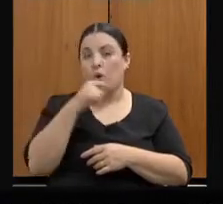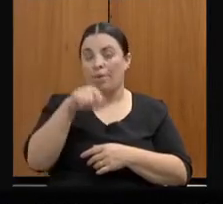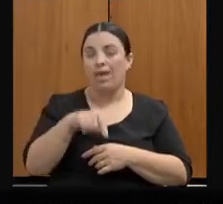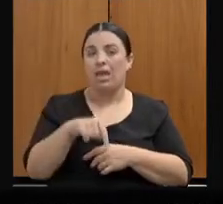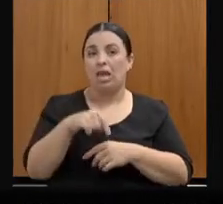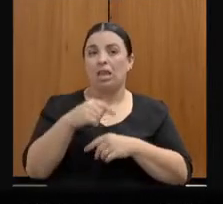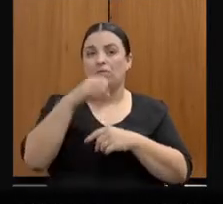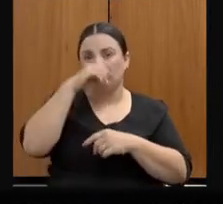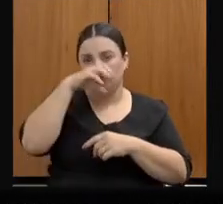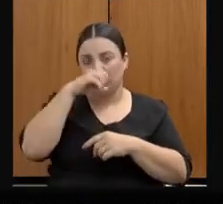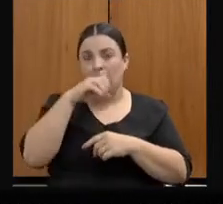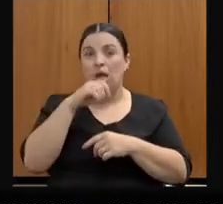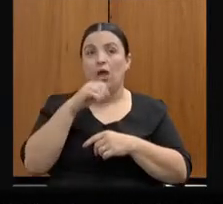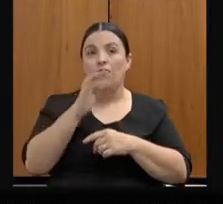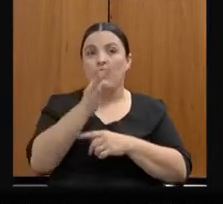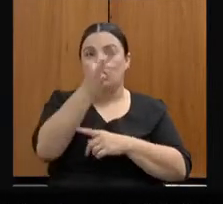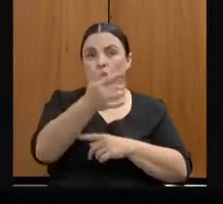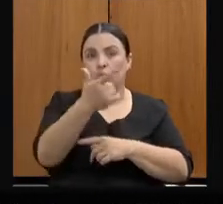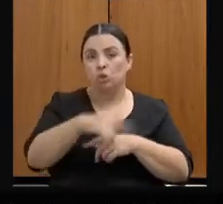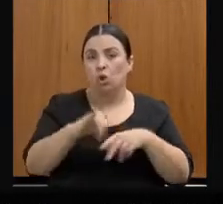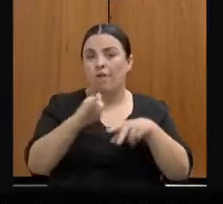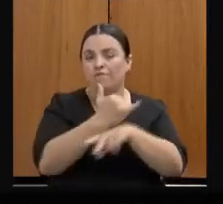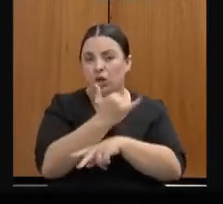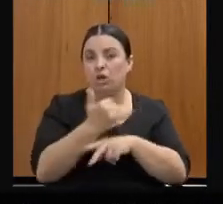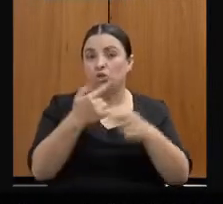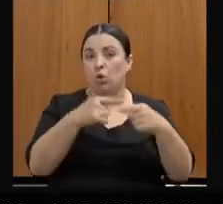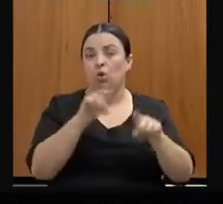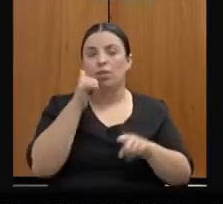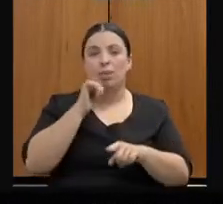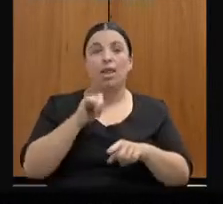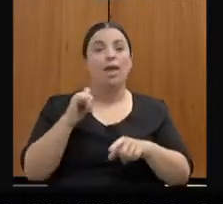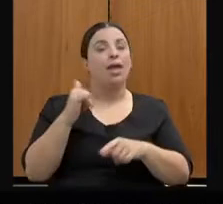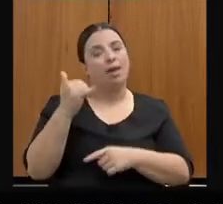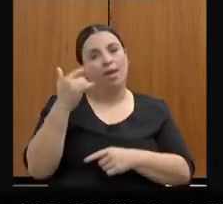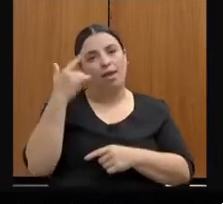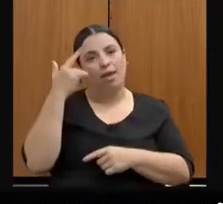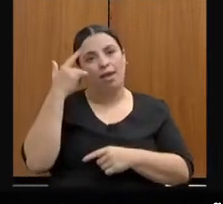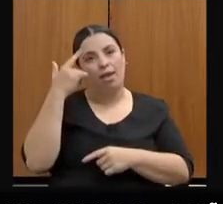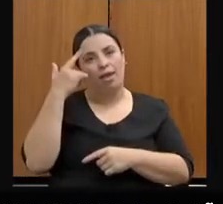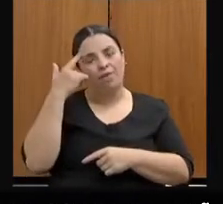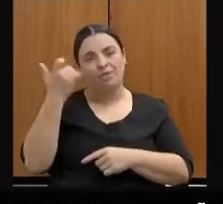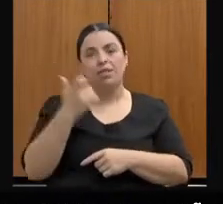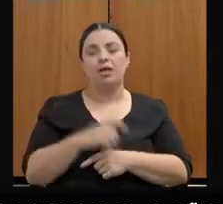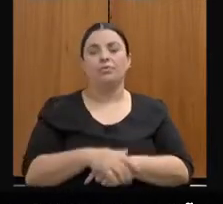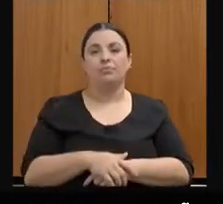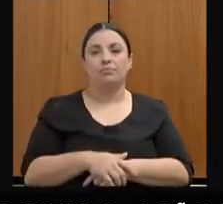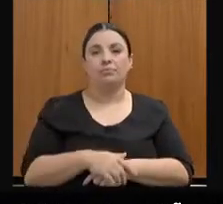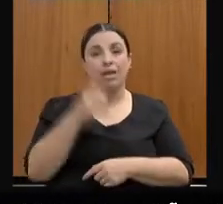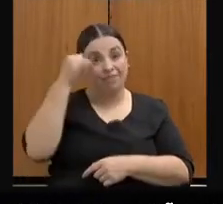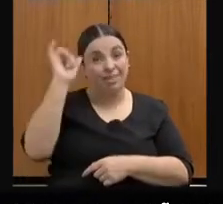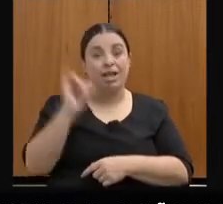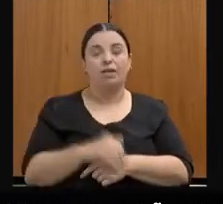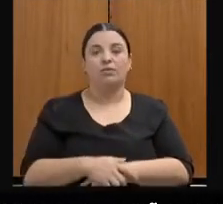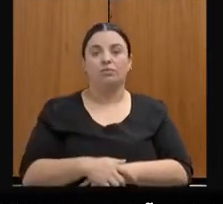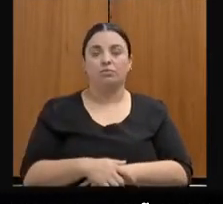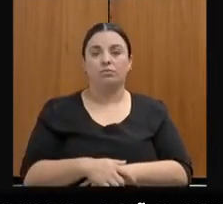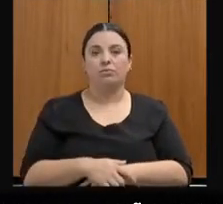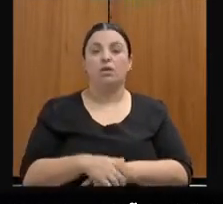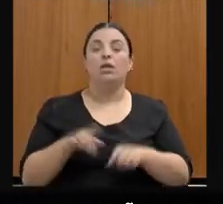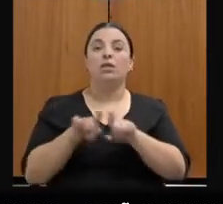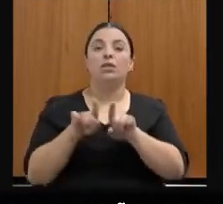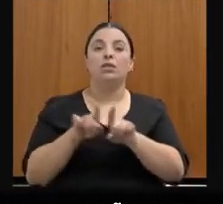A capacitação dos servidores da polícia. Então, o atendimento, a excelência do atendimento ao cidadão